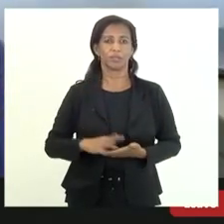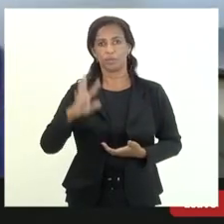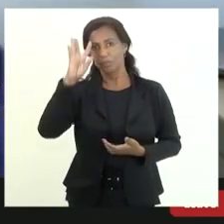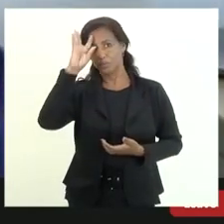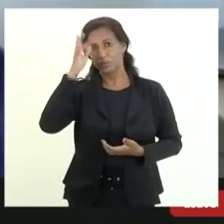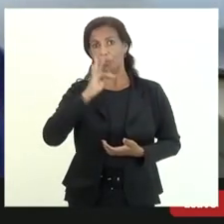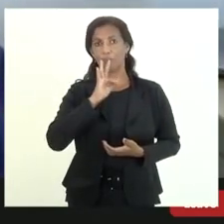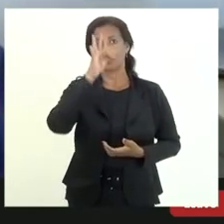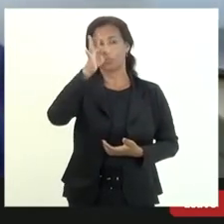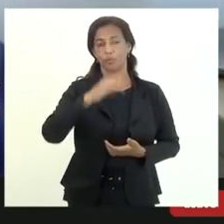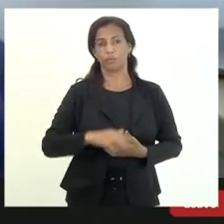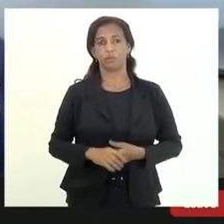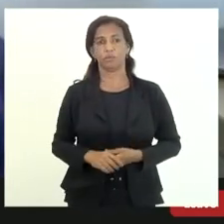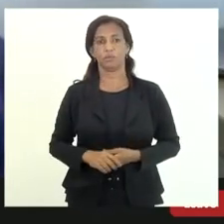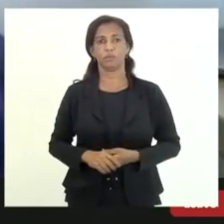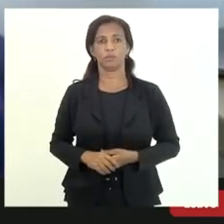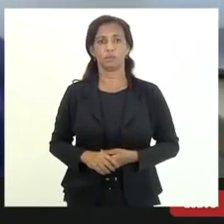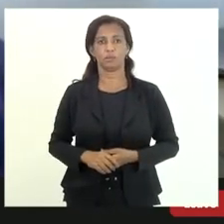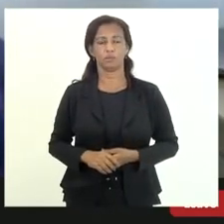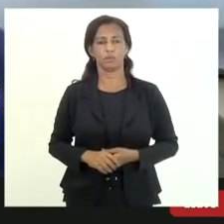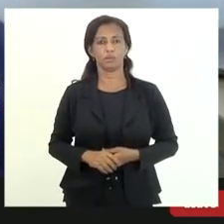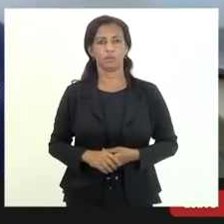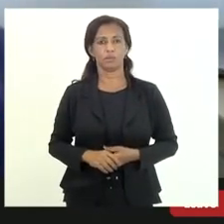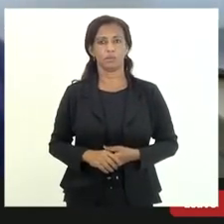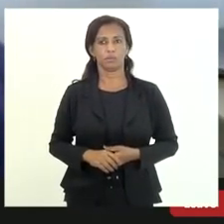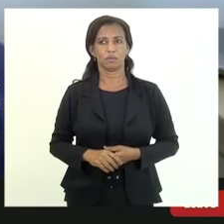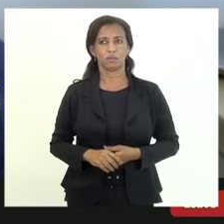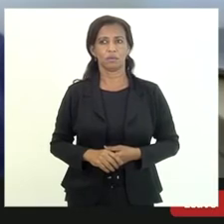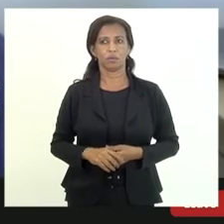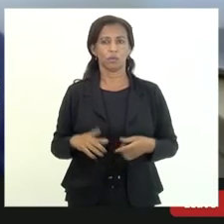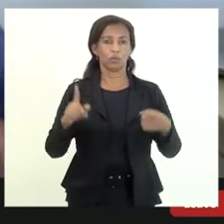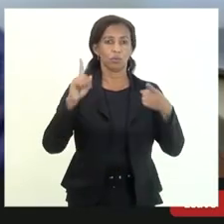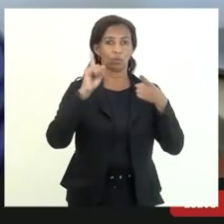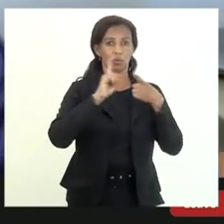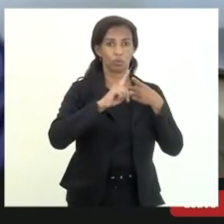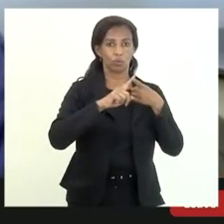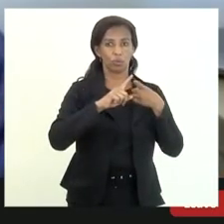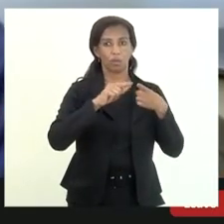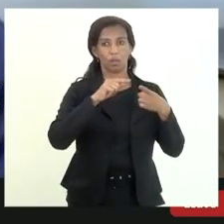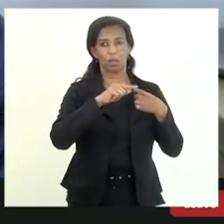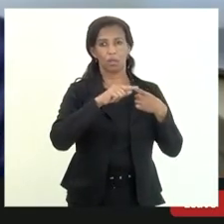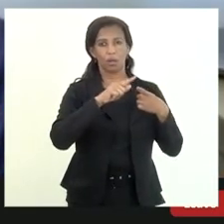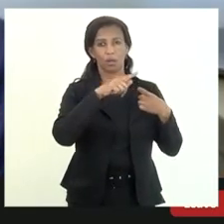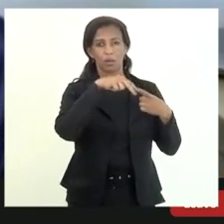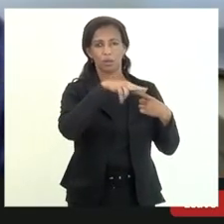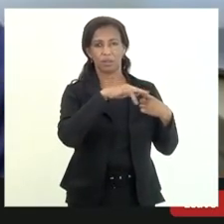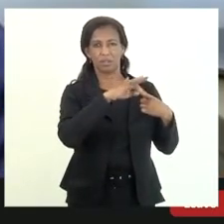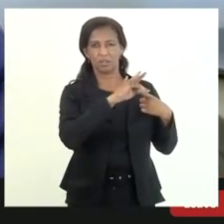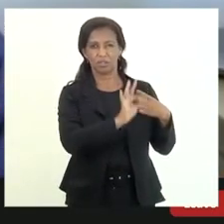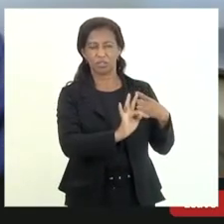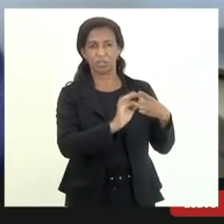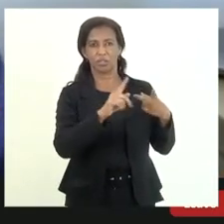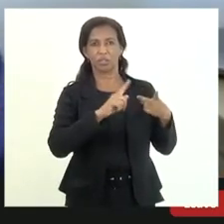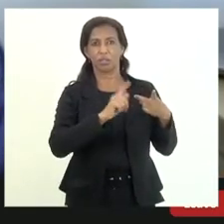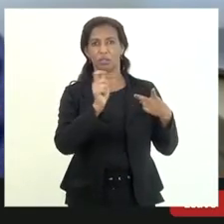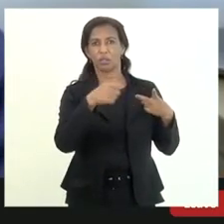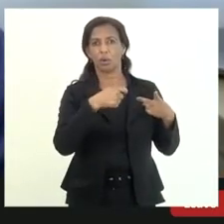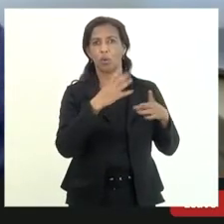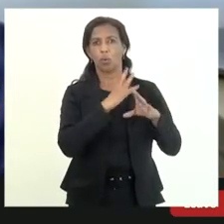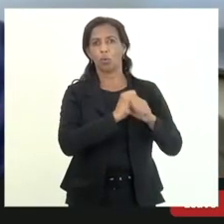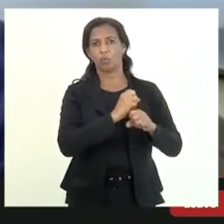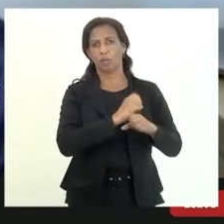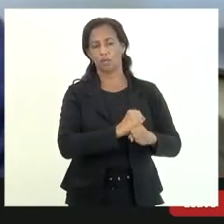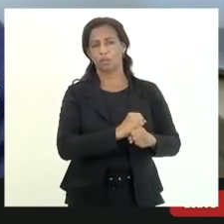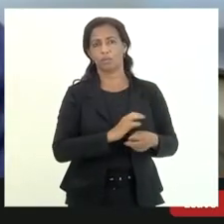futuras uma questão é a questão da inscrição jurídica e a outra é a questão da inscrição contábil